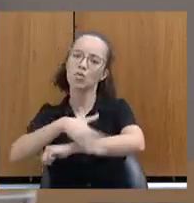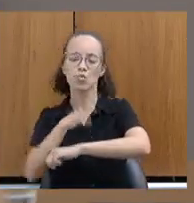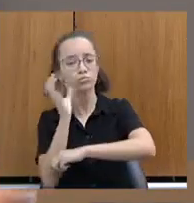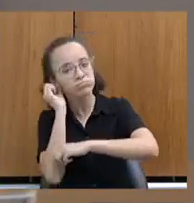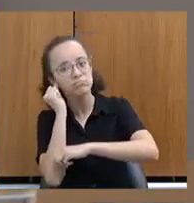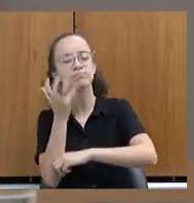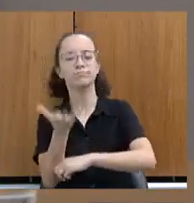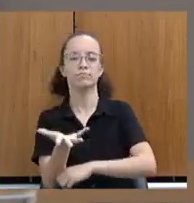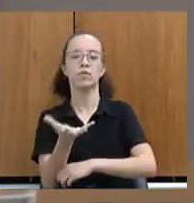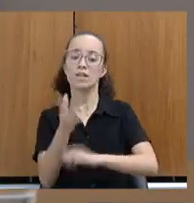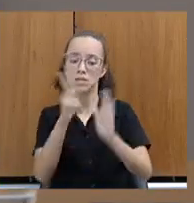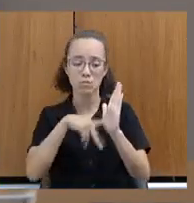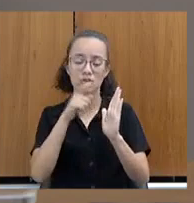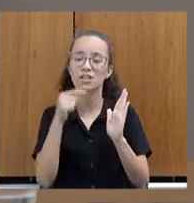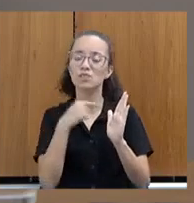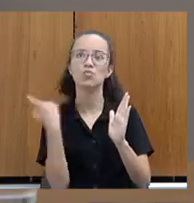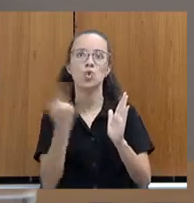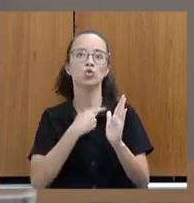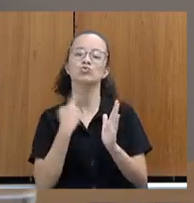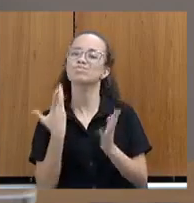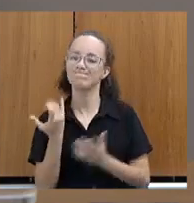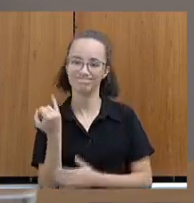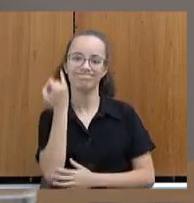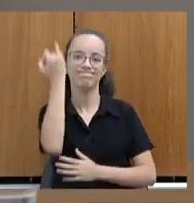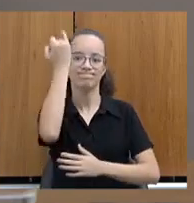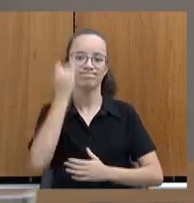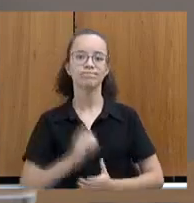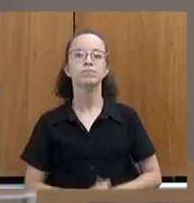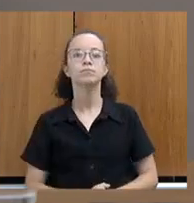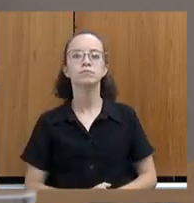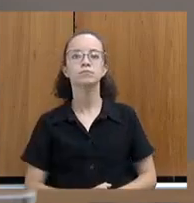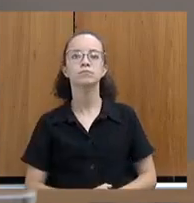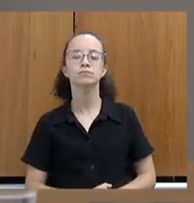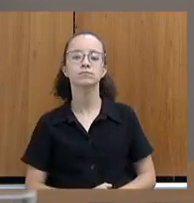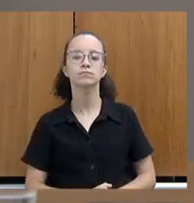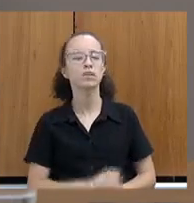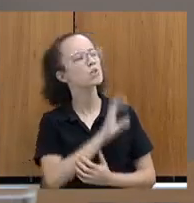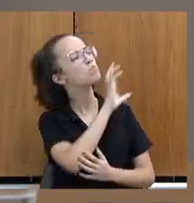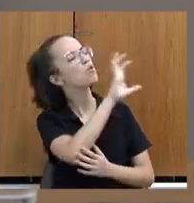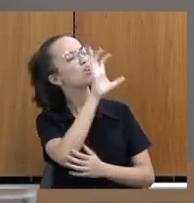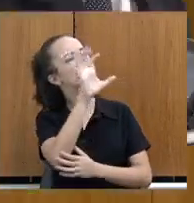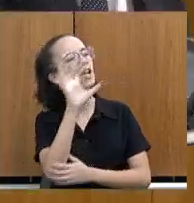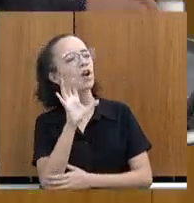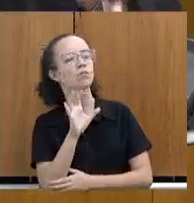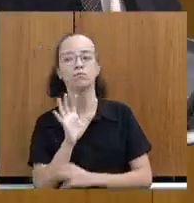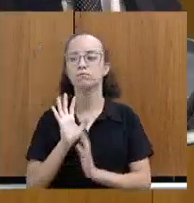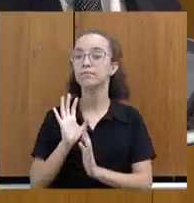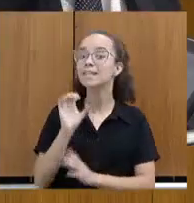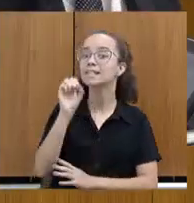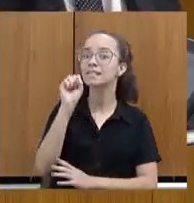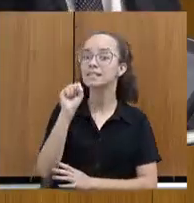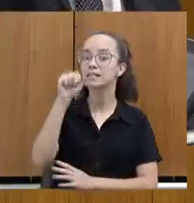Então, por isso que esse projeto nosso é muito caro. Qual a região que vai? Ela vai ser em Santa Inês.